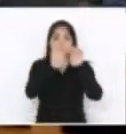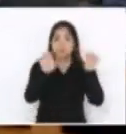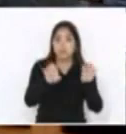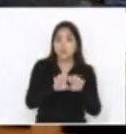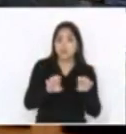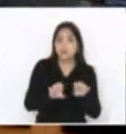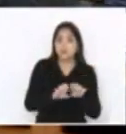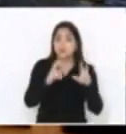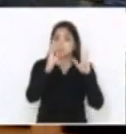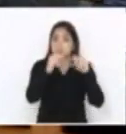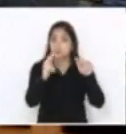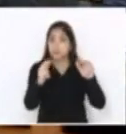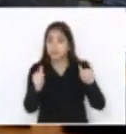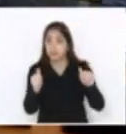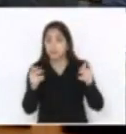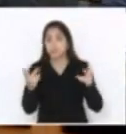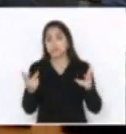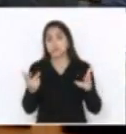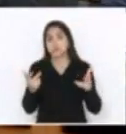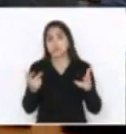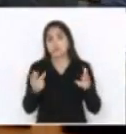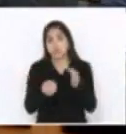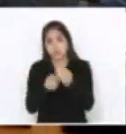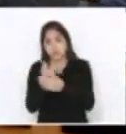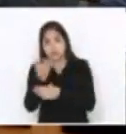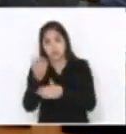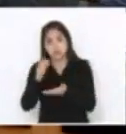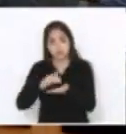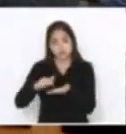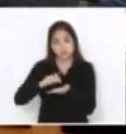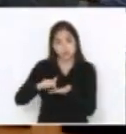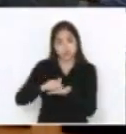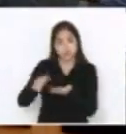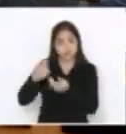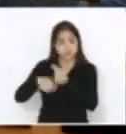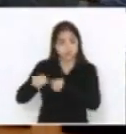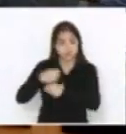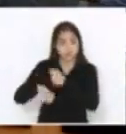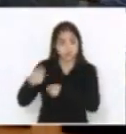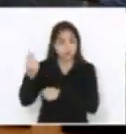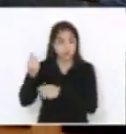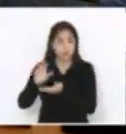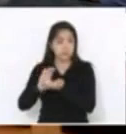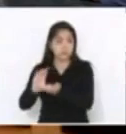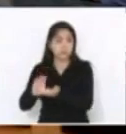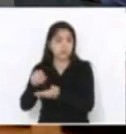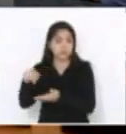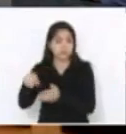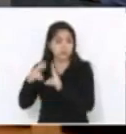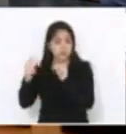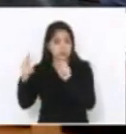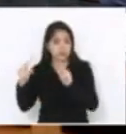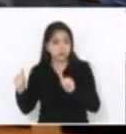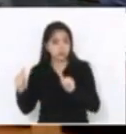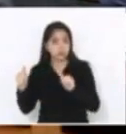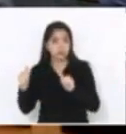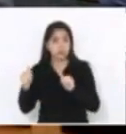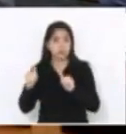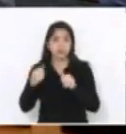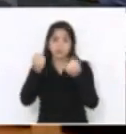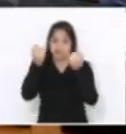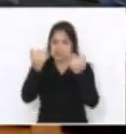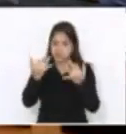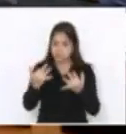Florianópolis. Criou até uma secretaria que vai administrar esse recurso de Infoanópolis. Está muito mal explicada ainda essa